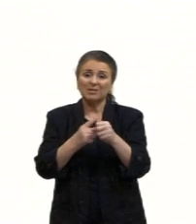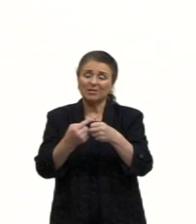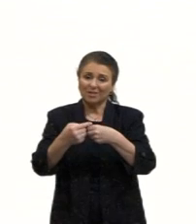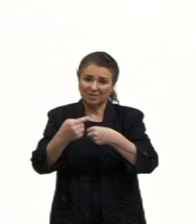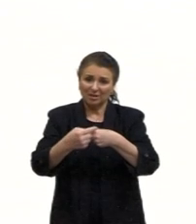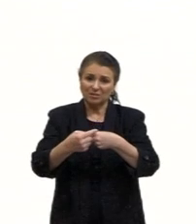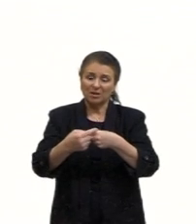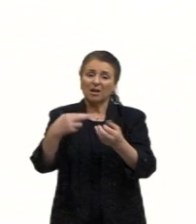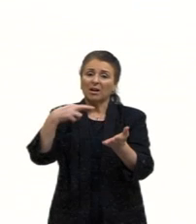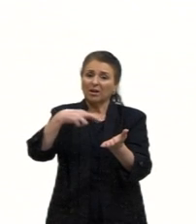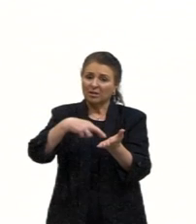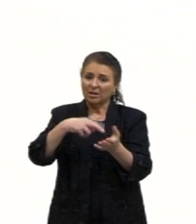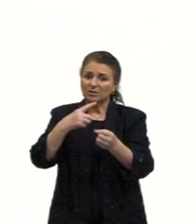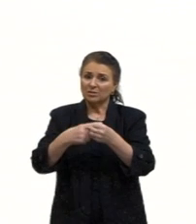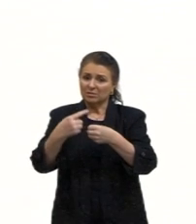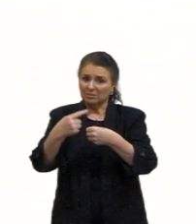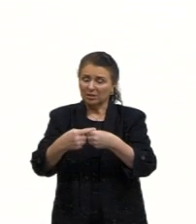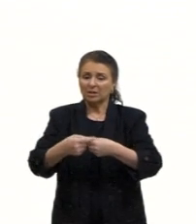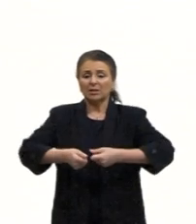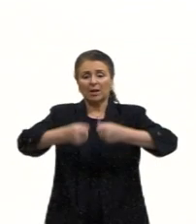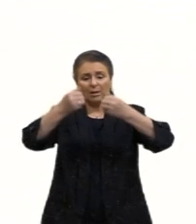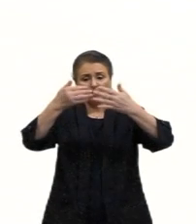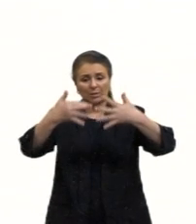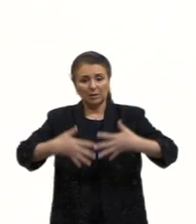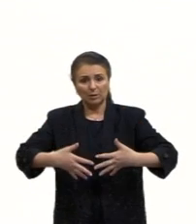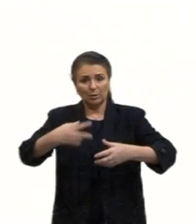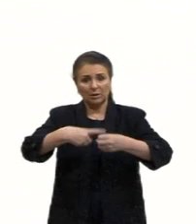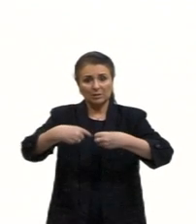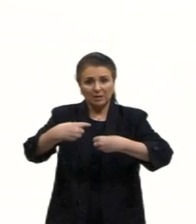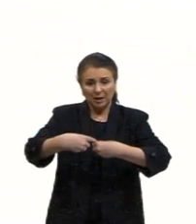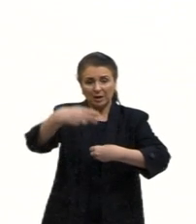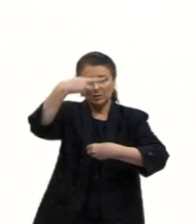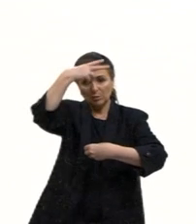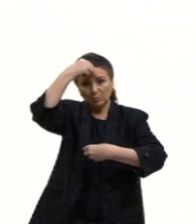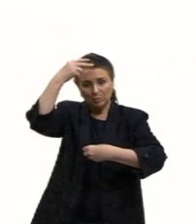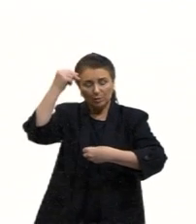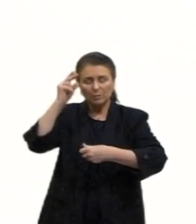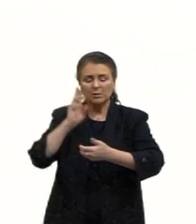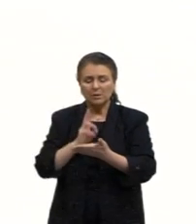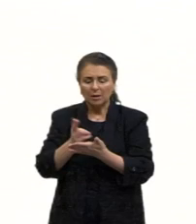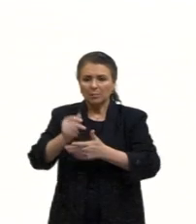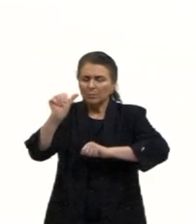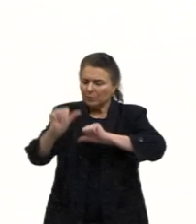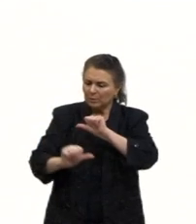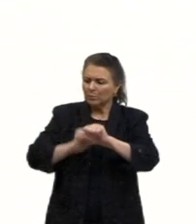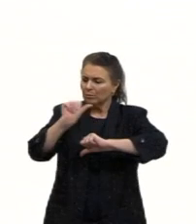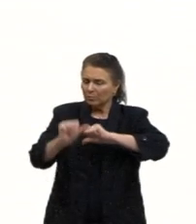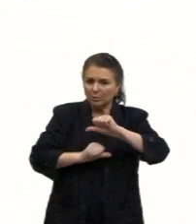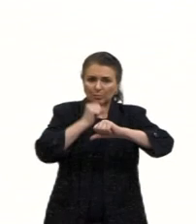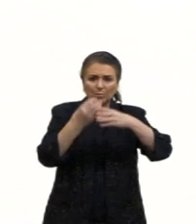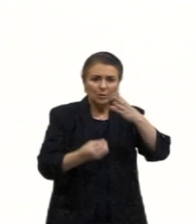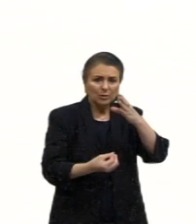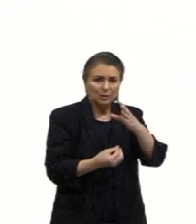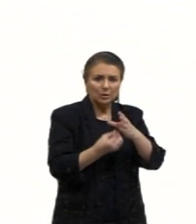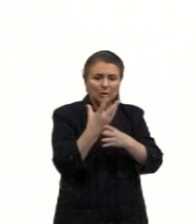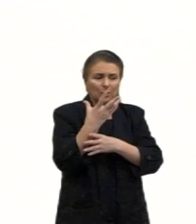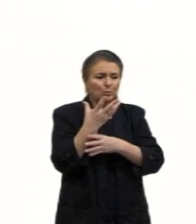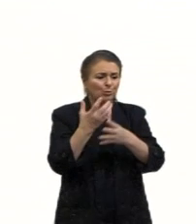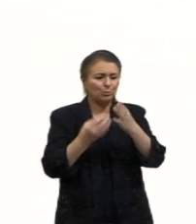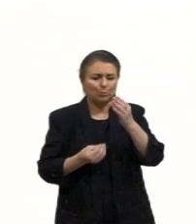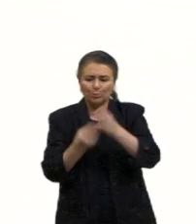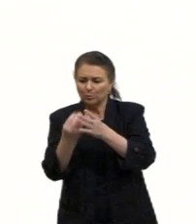aqui um texto falando sobre os municípios, sobre a cidade, a cidade está sempre se mudando, sempre tendo alguma coisa produzindo,